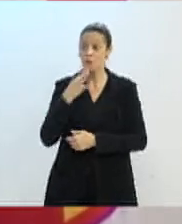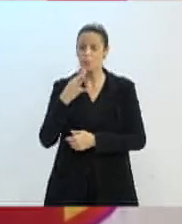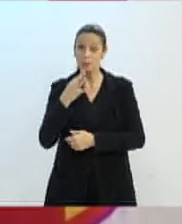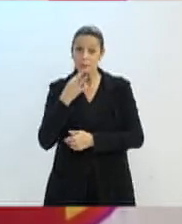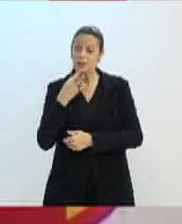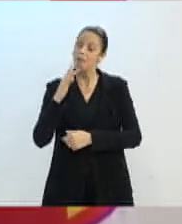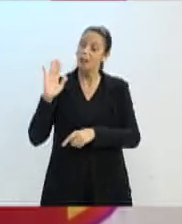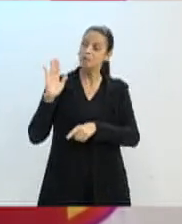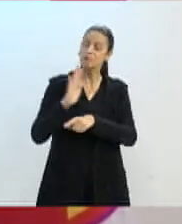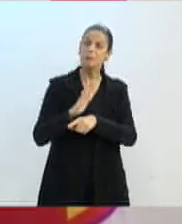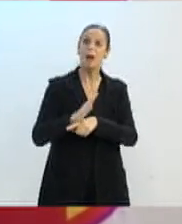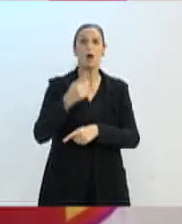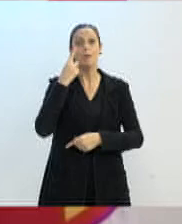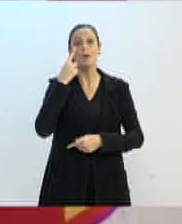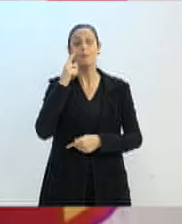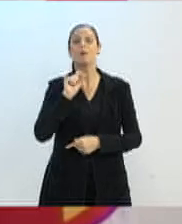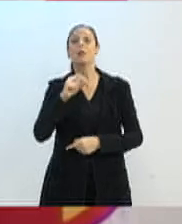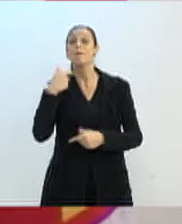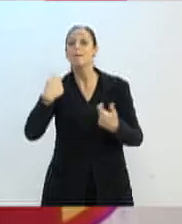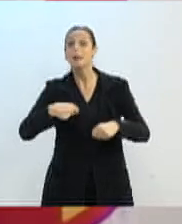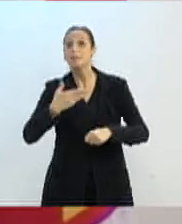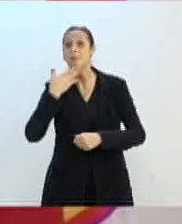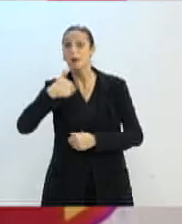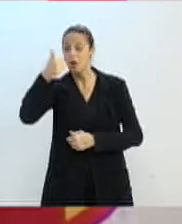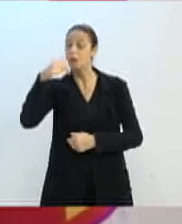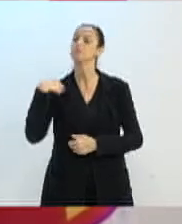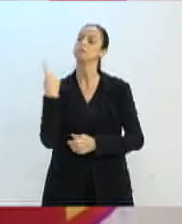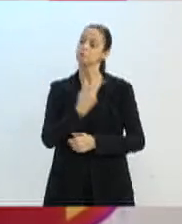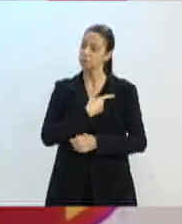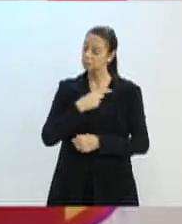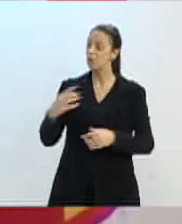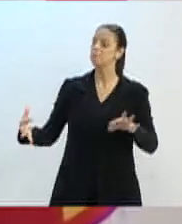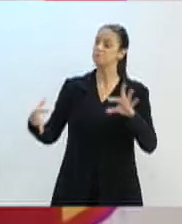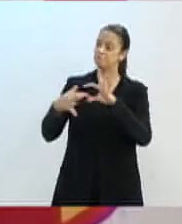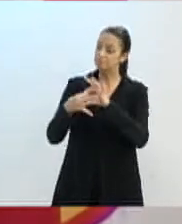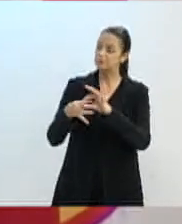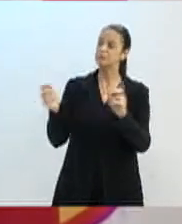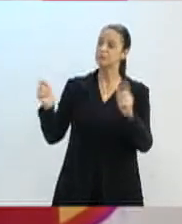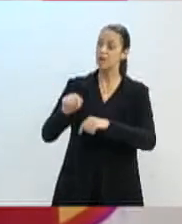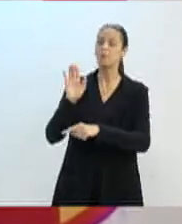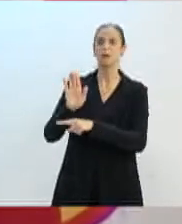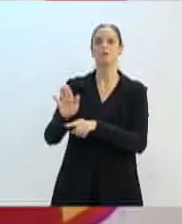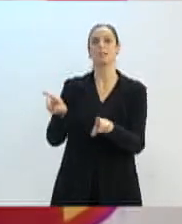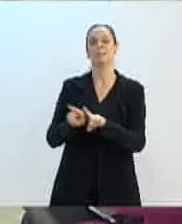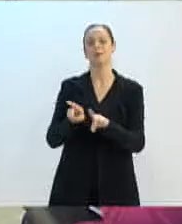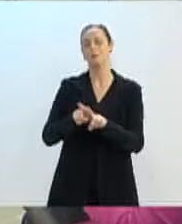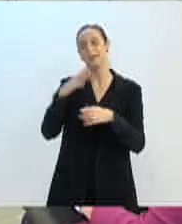melhorar, a gente está aqui à disposição para auxiliar vocês no trabalho de vocês. Muito obrigada.